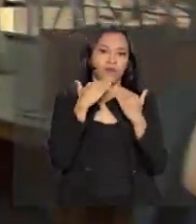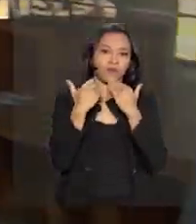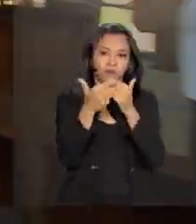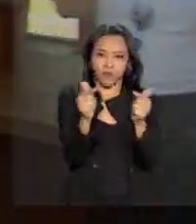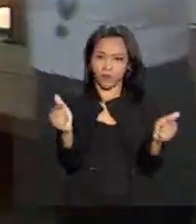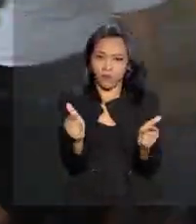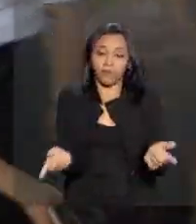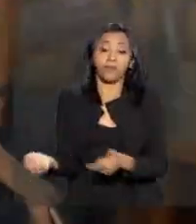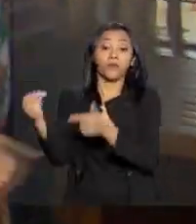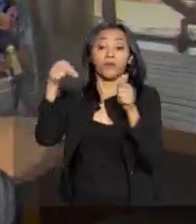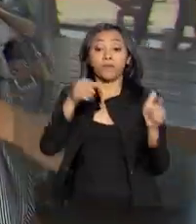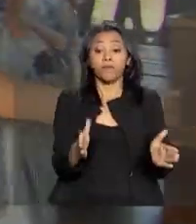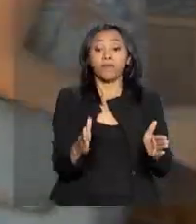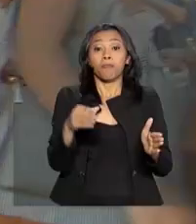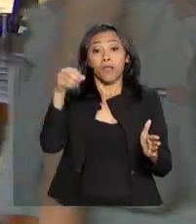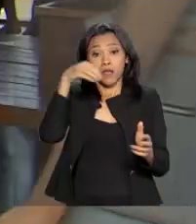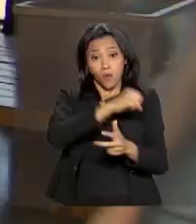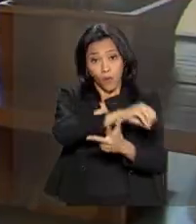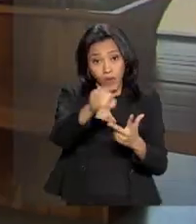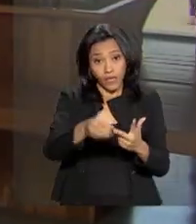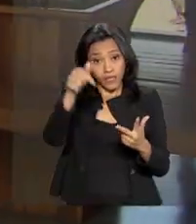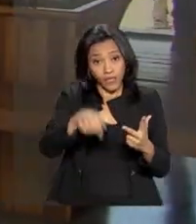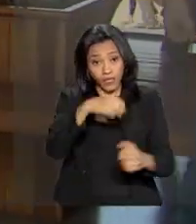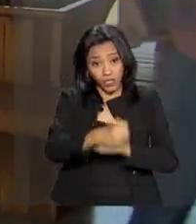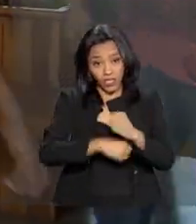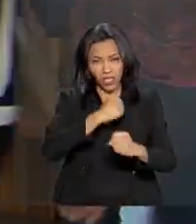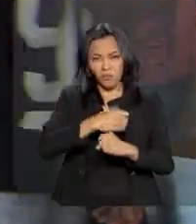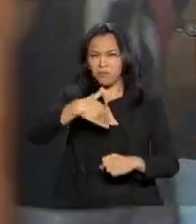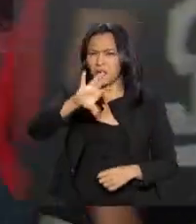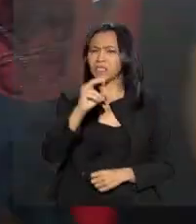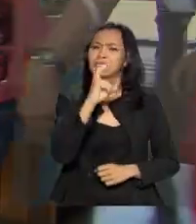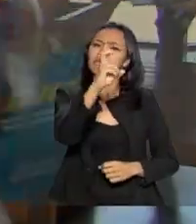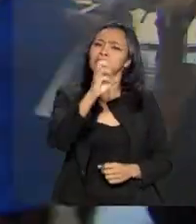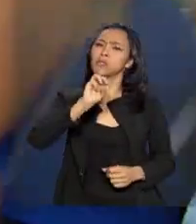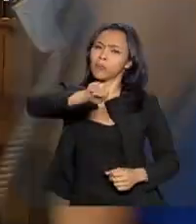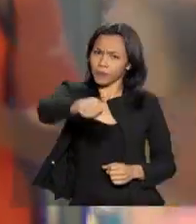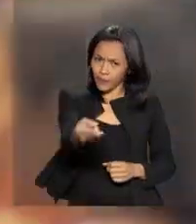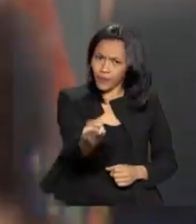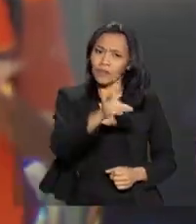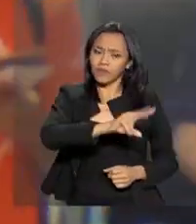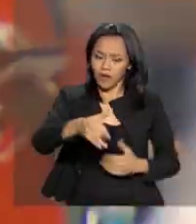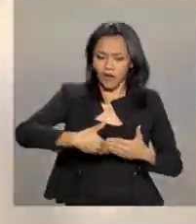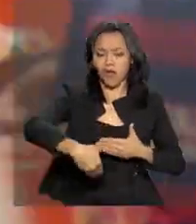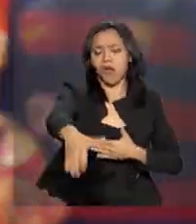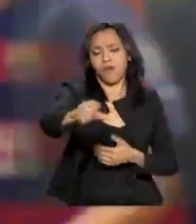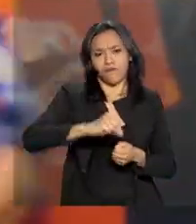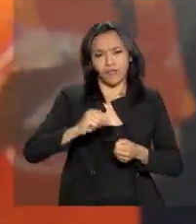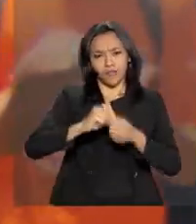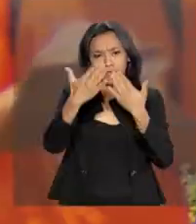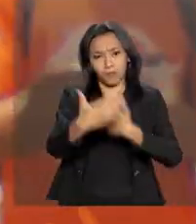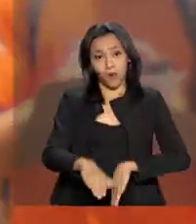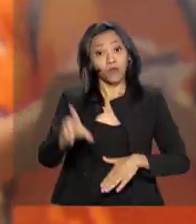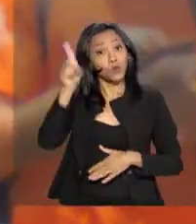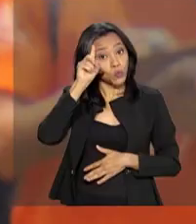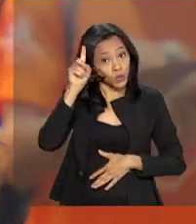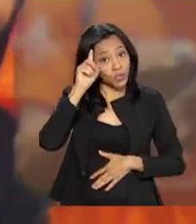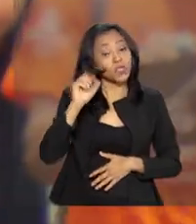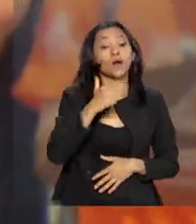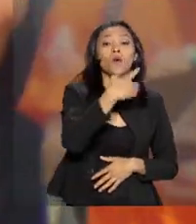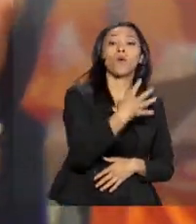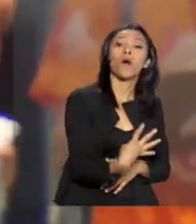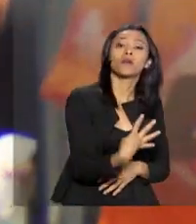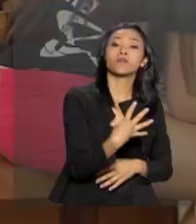Enem deste ano, mais de 5 milhões e meio de candidatos vão fazer as provas que serão realizadas nos dias